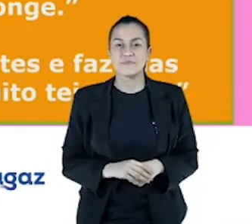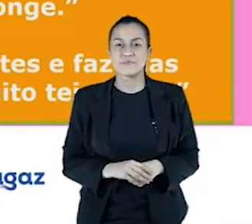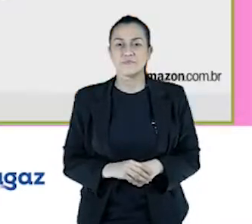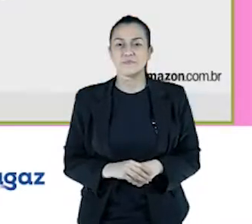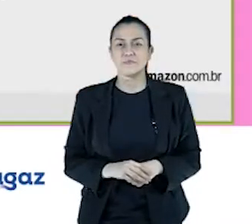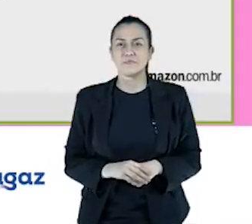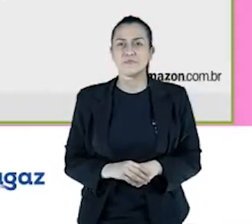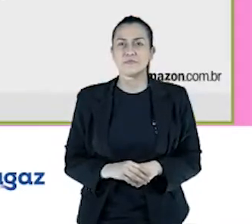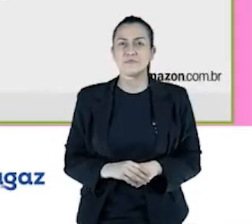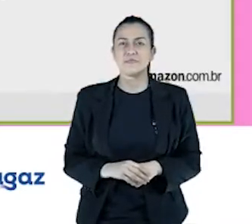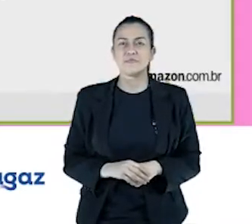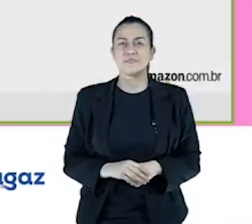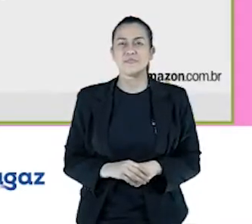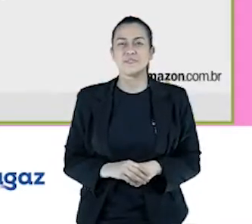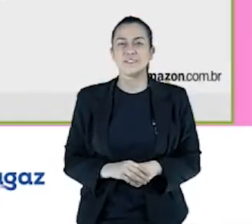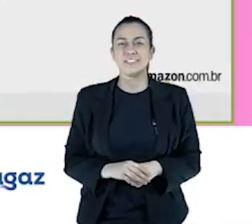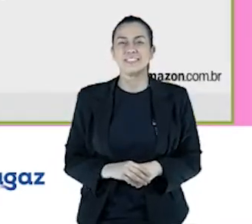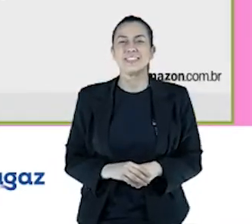Não estou conseguindo passar por aqui.